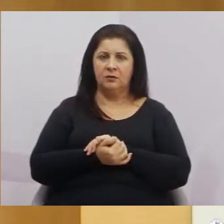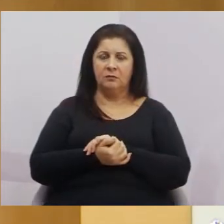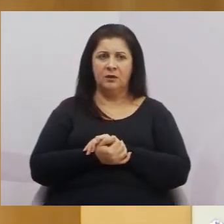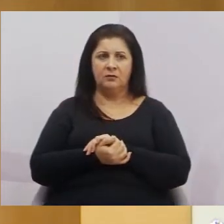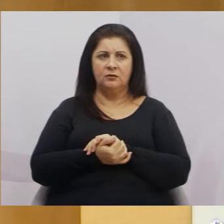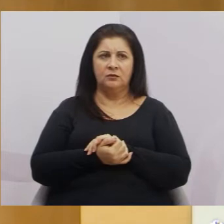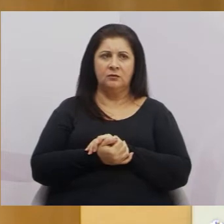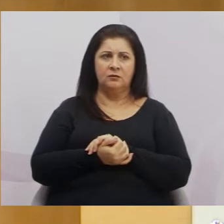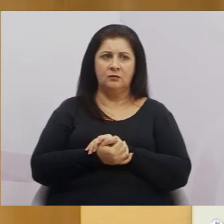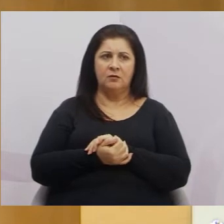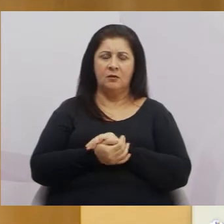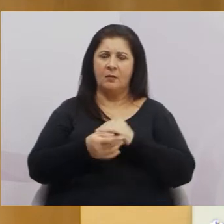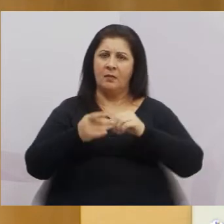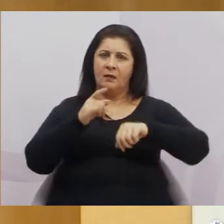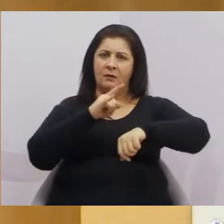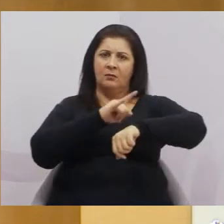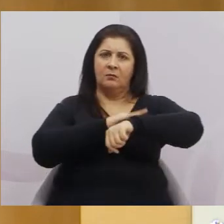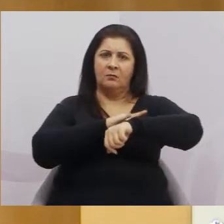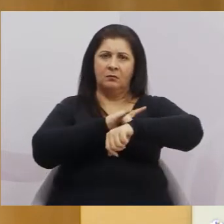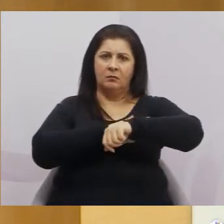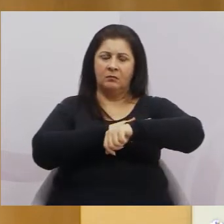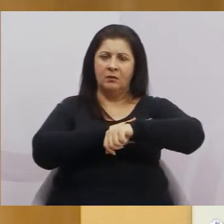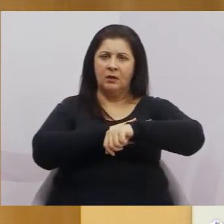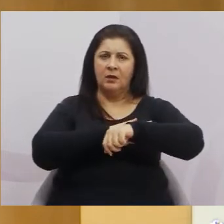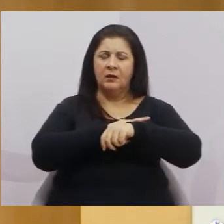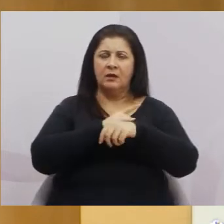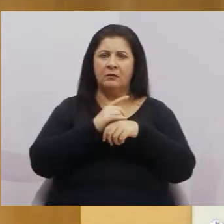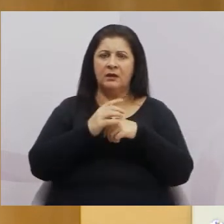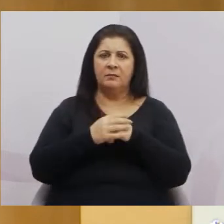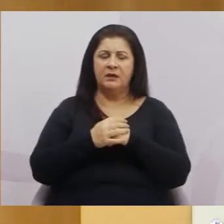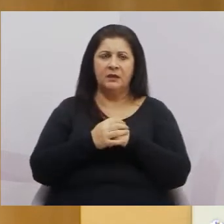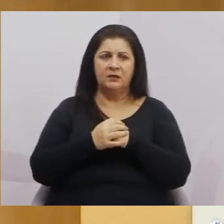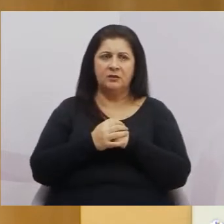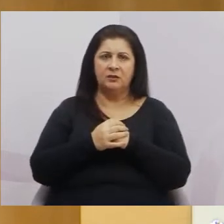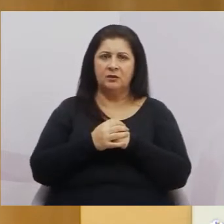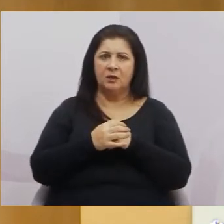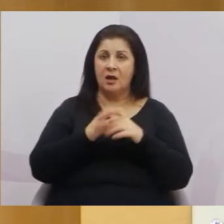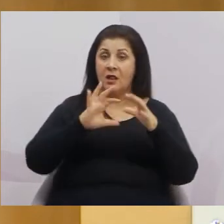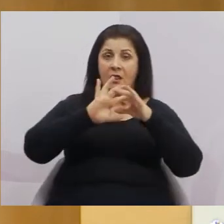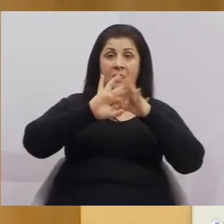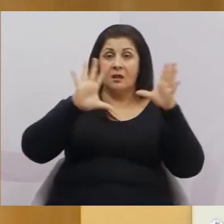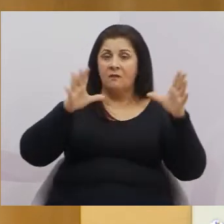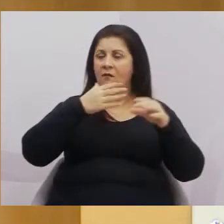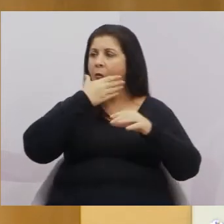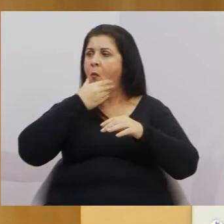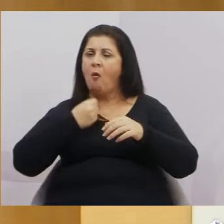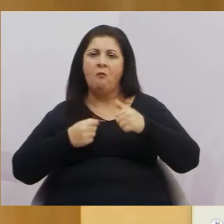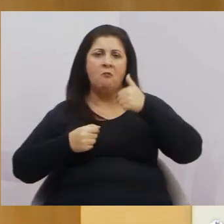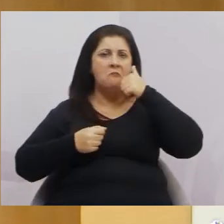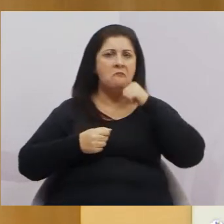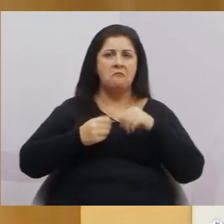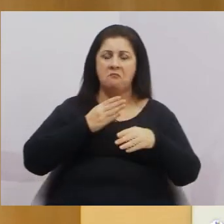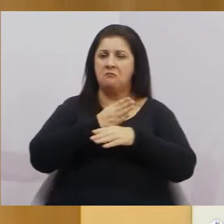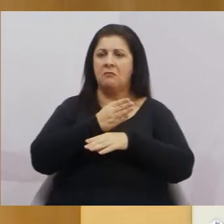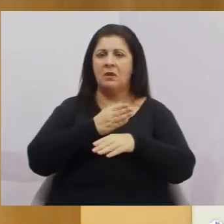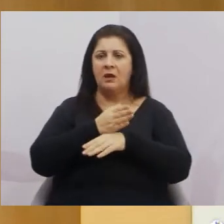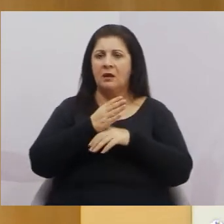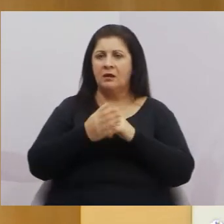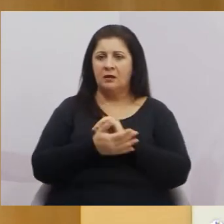respeito de um banheiro unissex, aonde podia entrar o homem e a mulher,